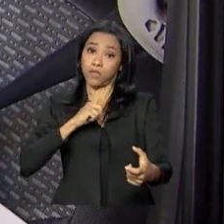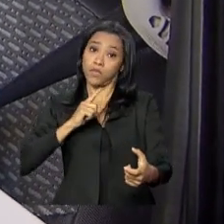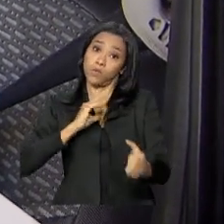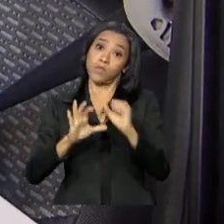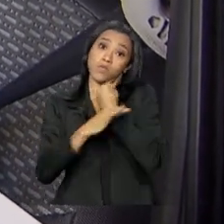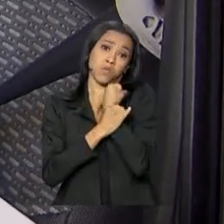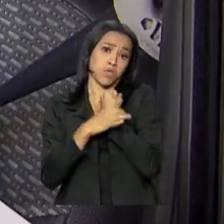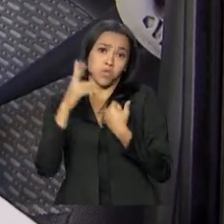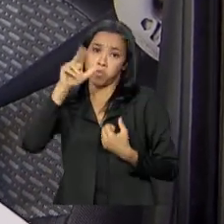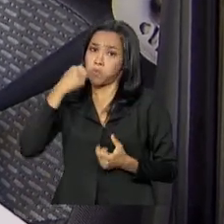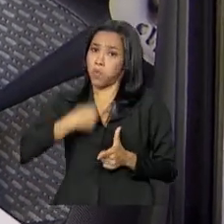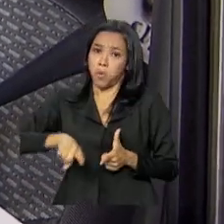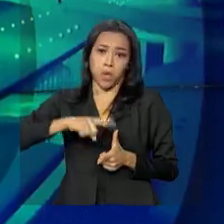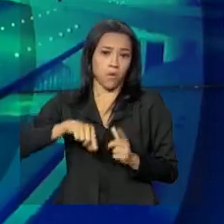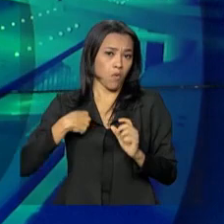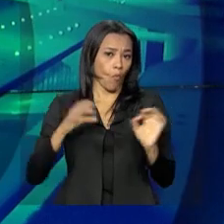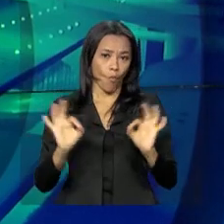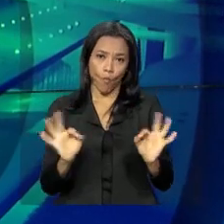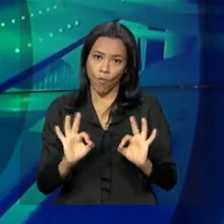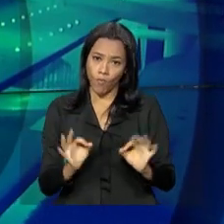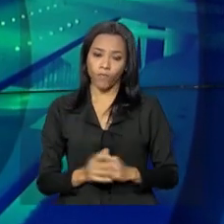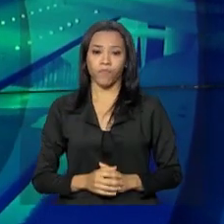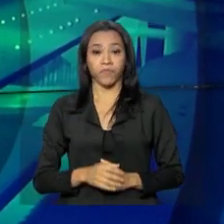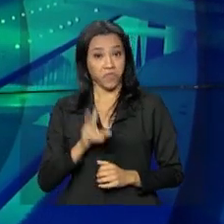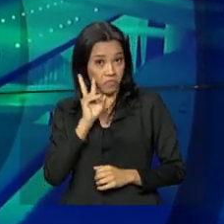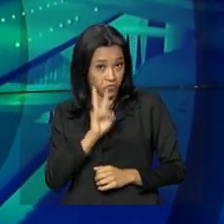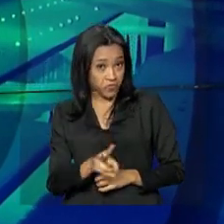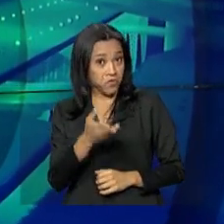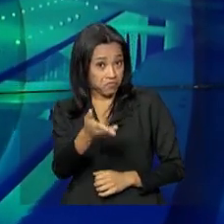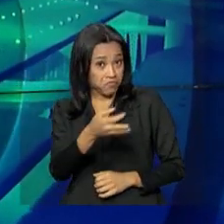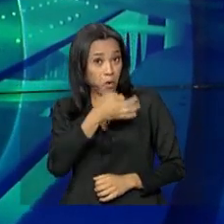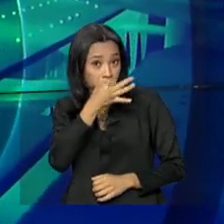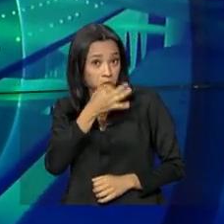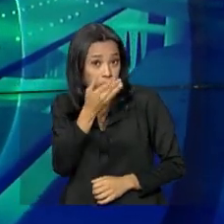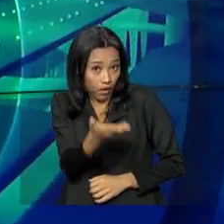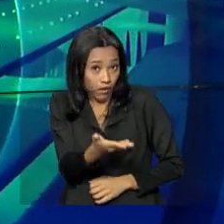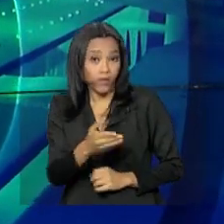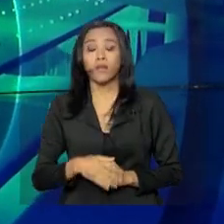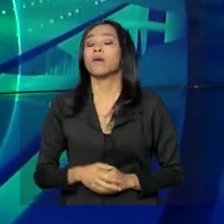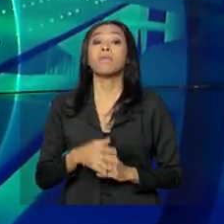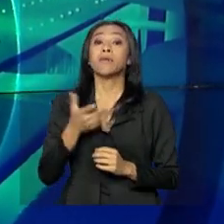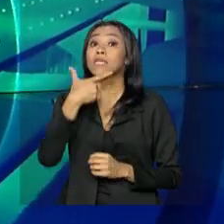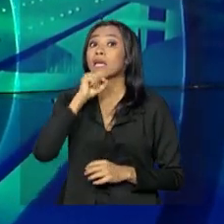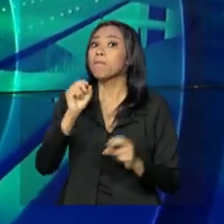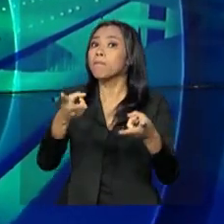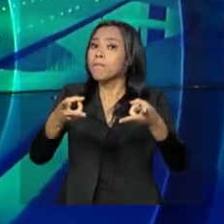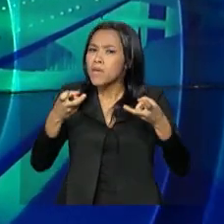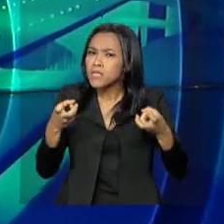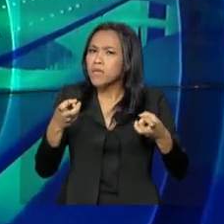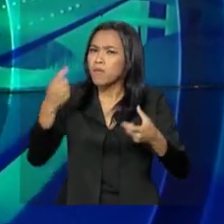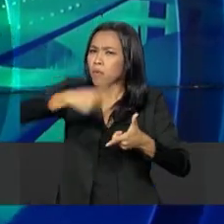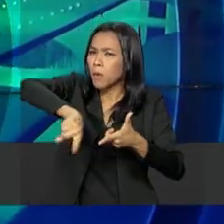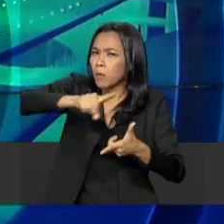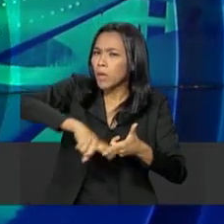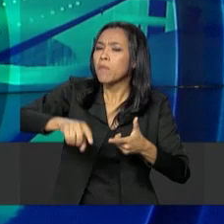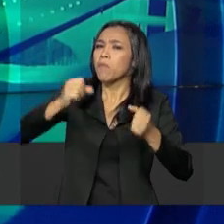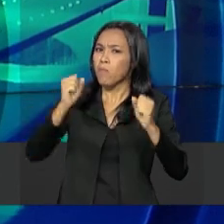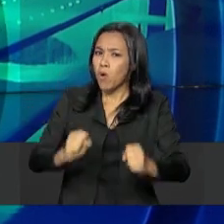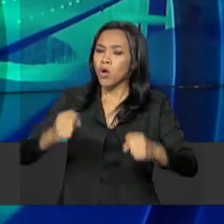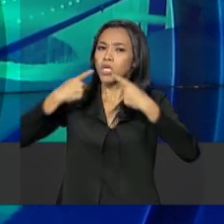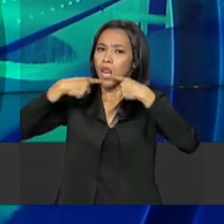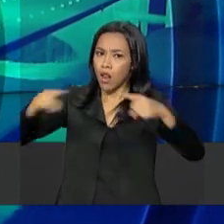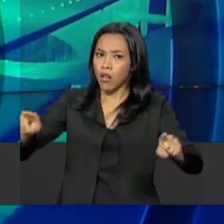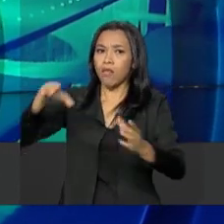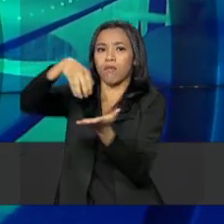Aí eu nunca tive problema com isso. Viu aí a dica da vitória, né? Mas quem perceber alguma irregularidade pode fazer uma denúncia